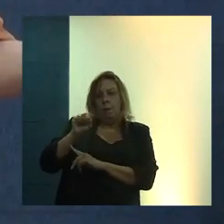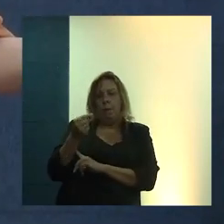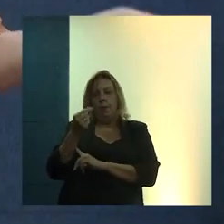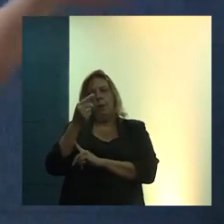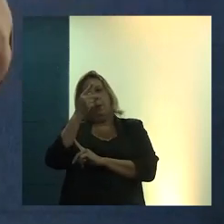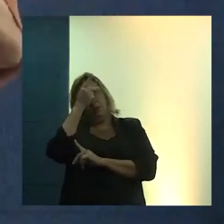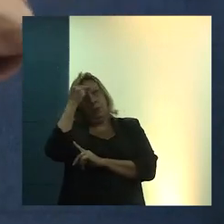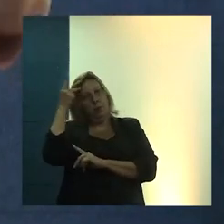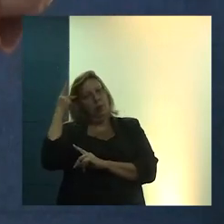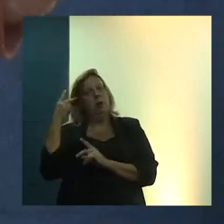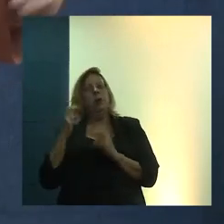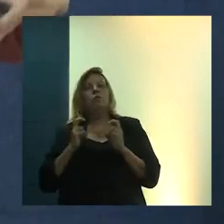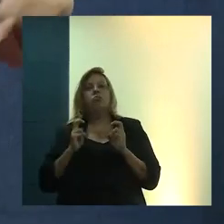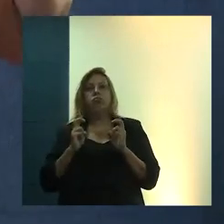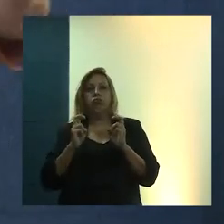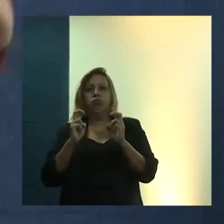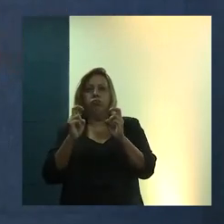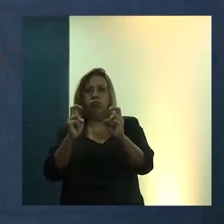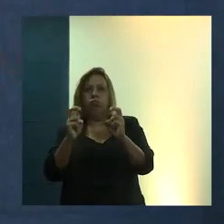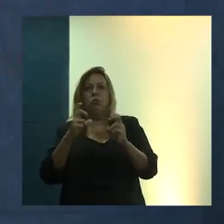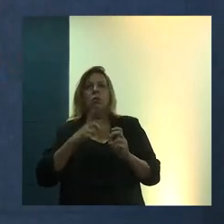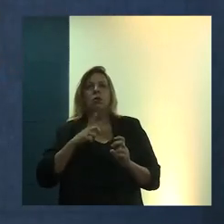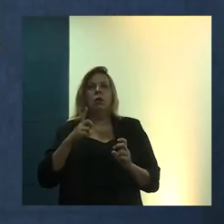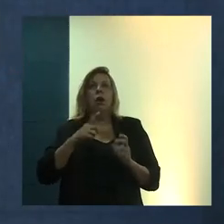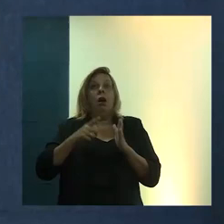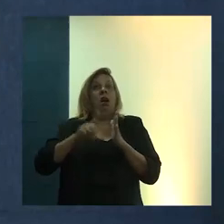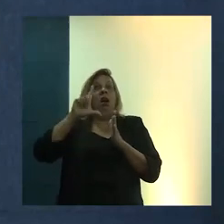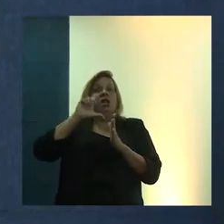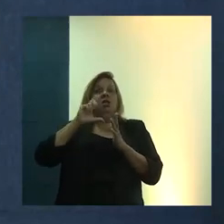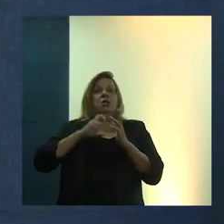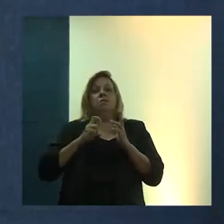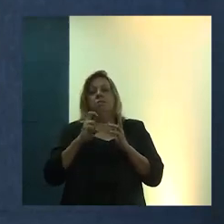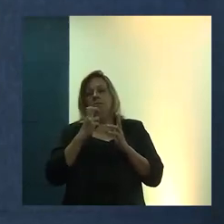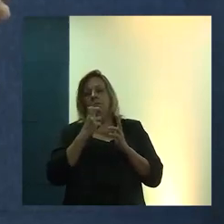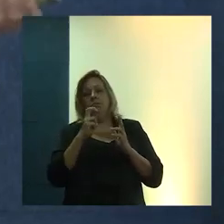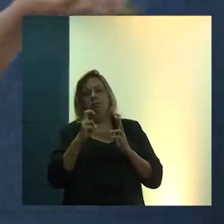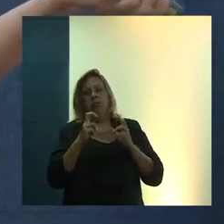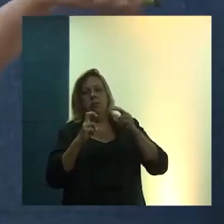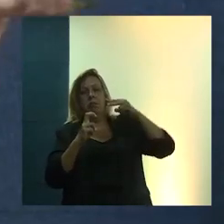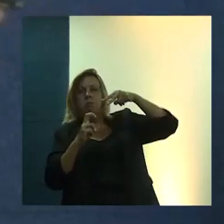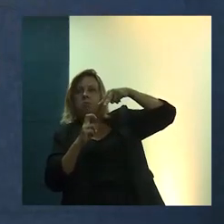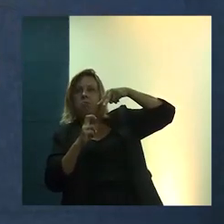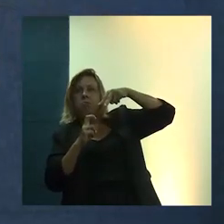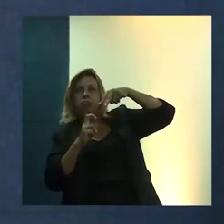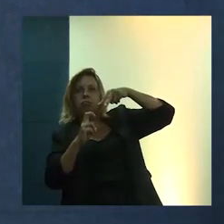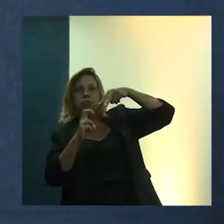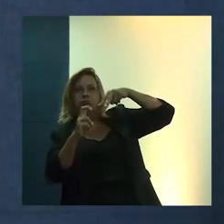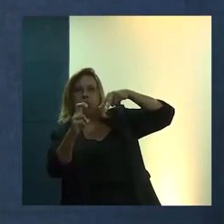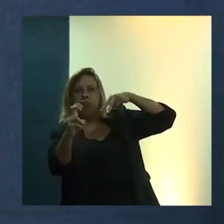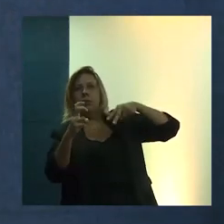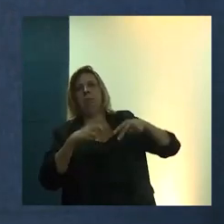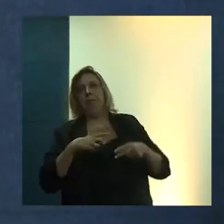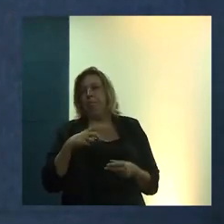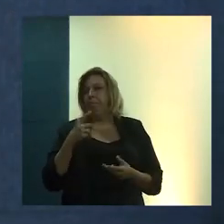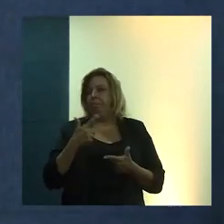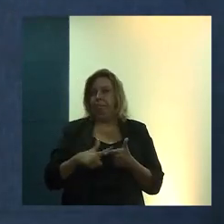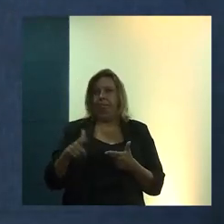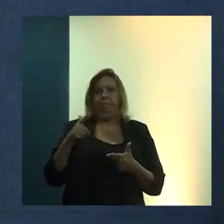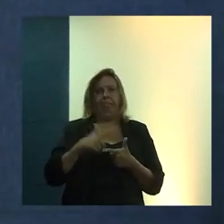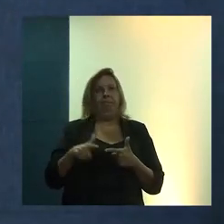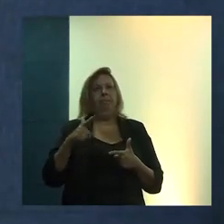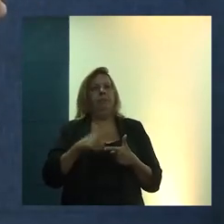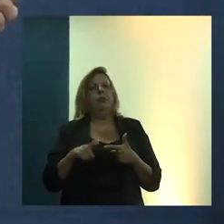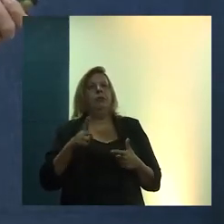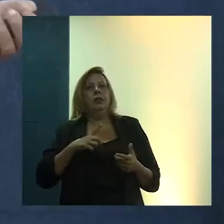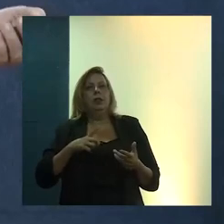à estação de metrô que antes descia por trilhas bastante precárias e foi um trabalho de muita aprendizagem e